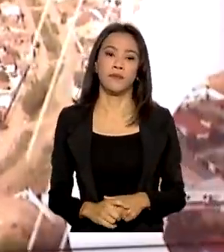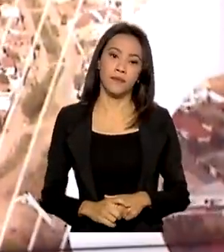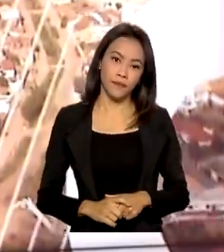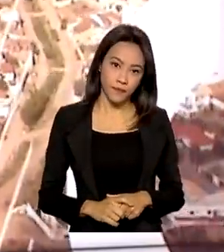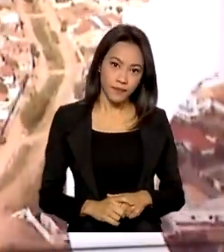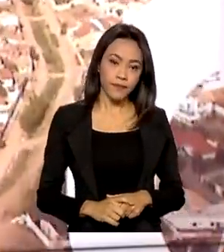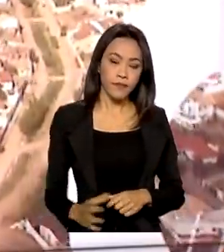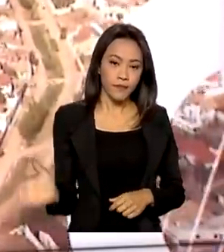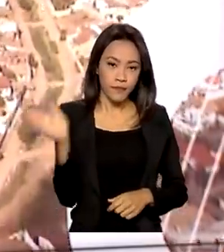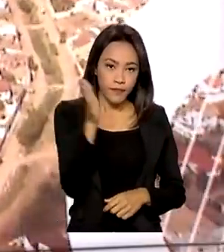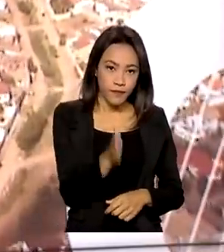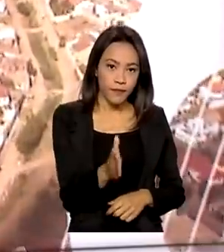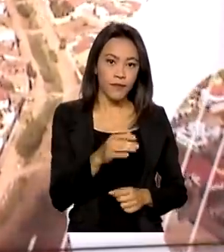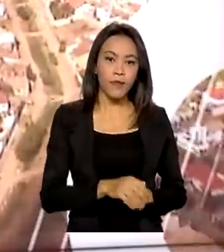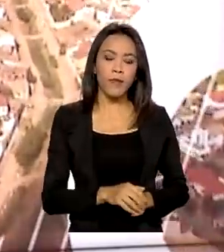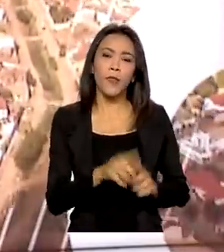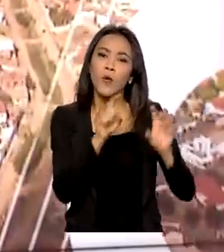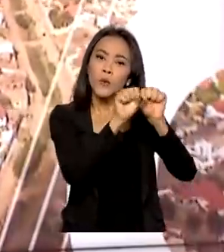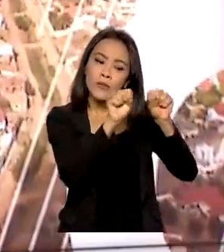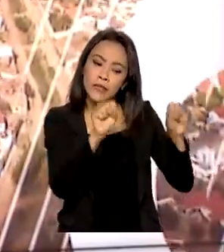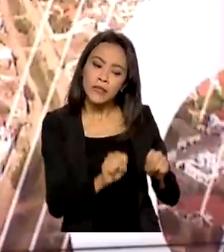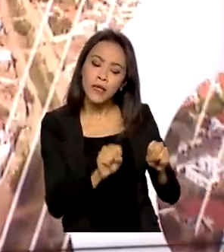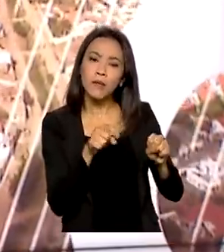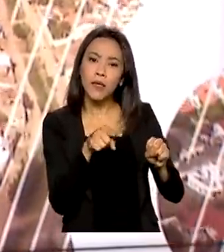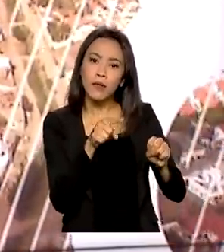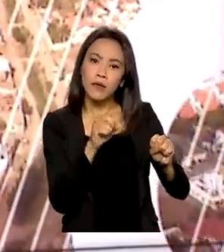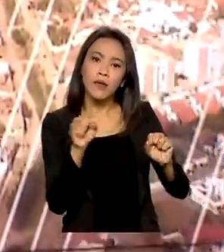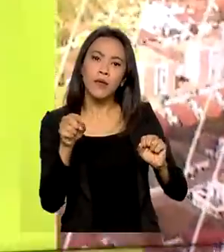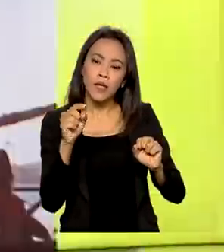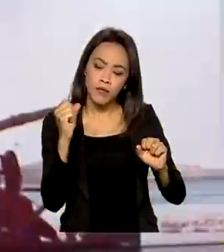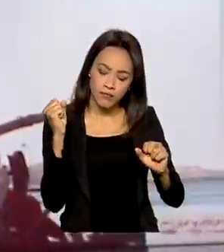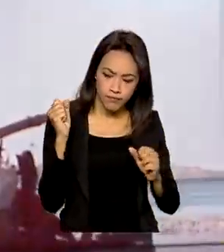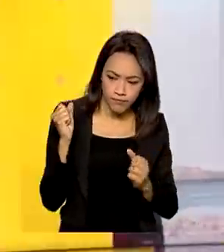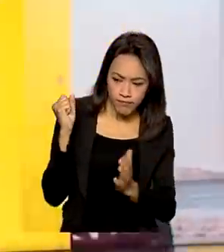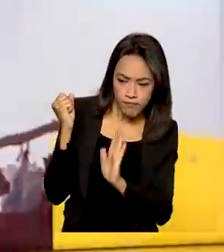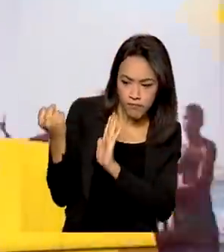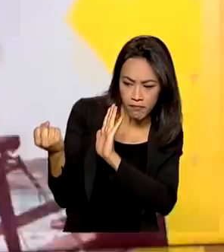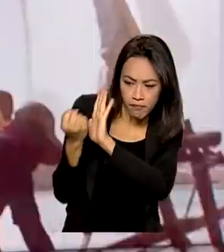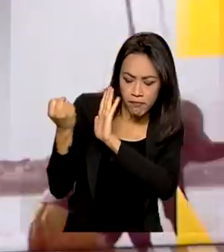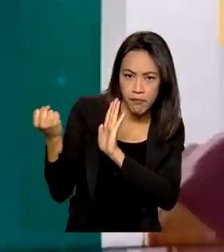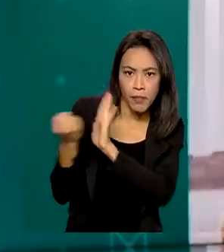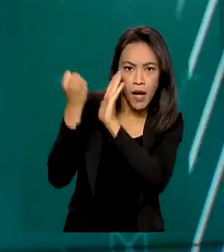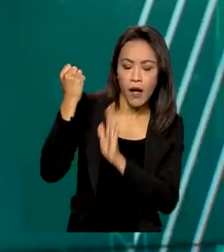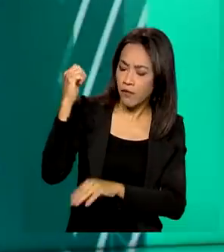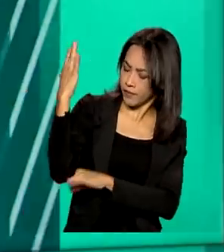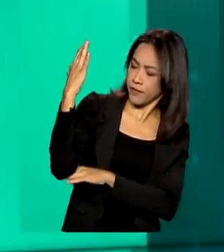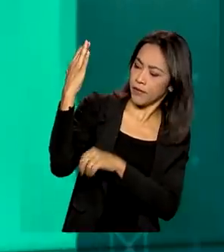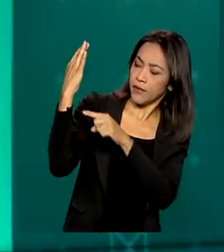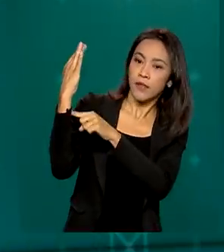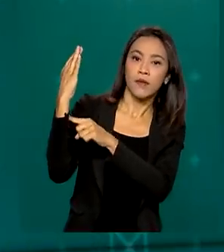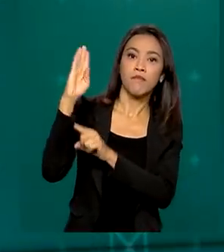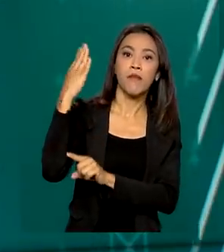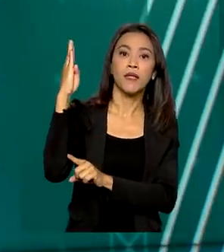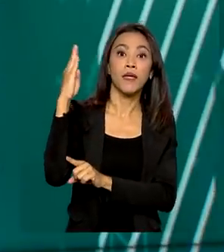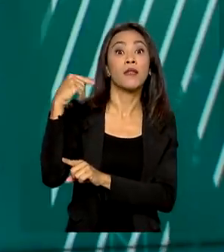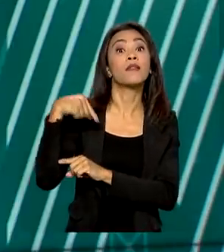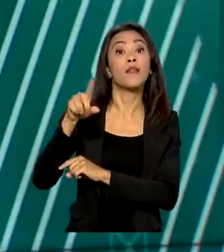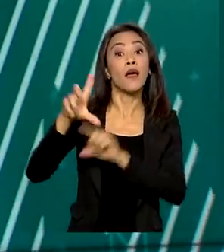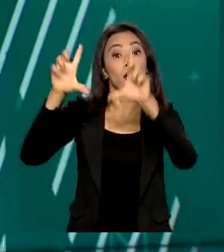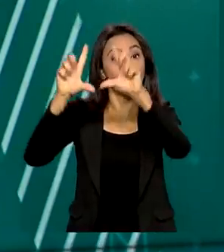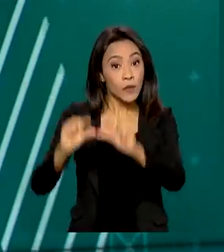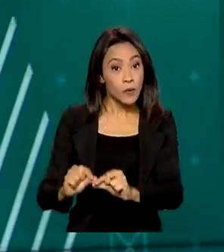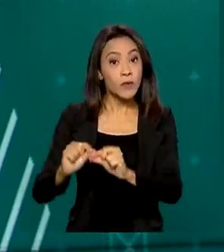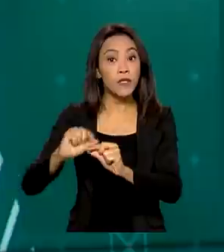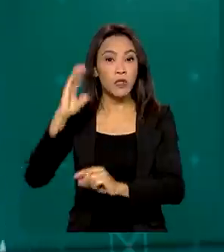Uma chave de identificação de madeiras está sendo utilizada no combate ao desmatamento ilegal no Brasil. O sistema